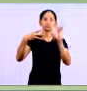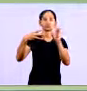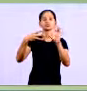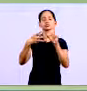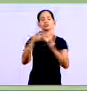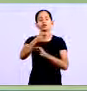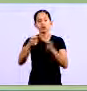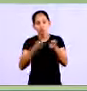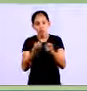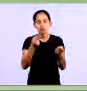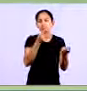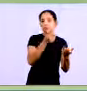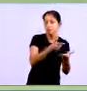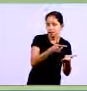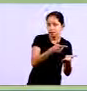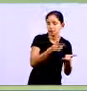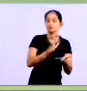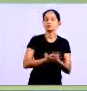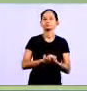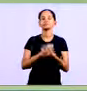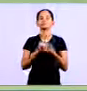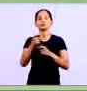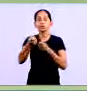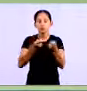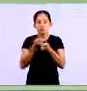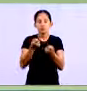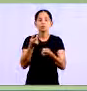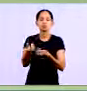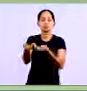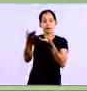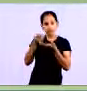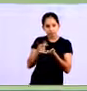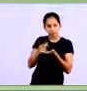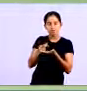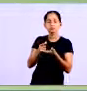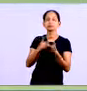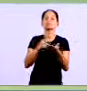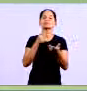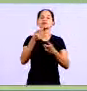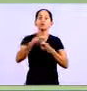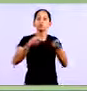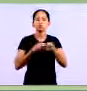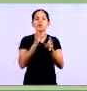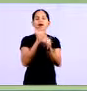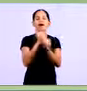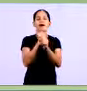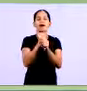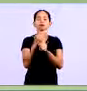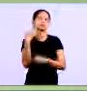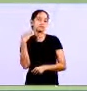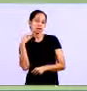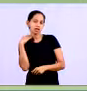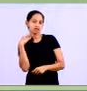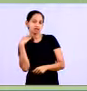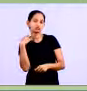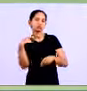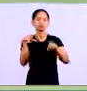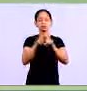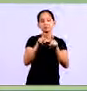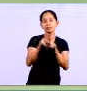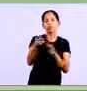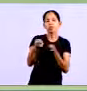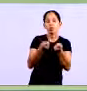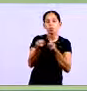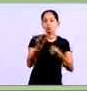Controle de contas a pagar Controle de contas a receber Controle de caixa e de bancos Esto